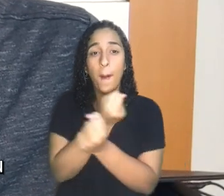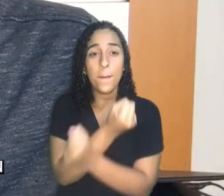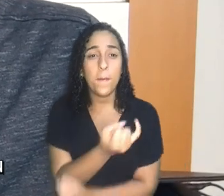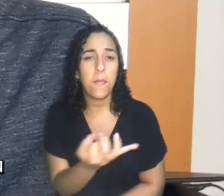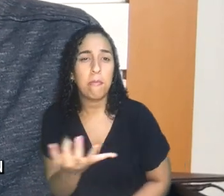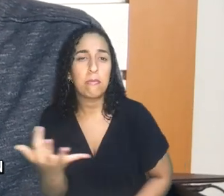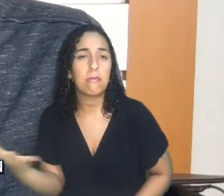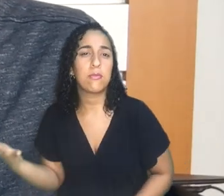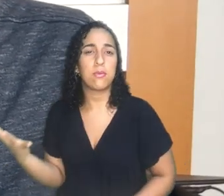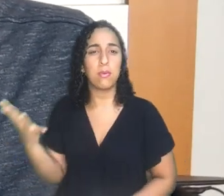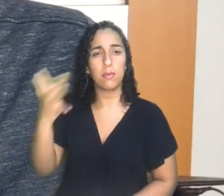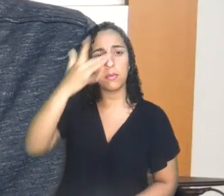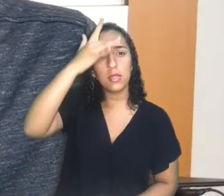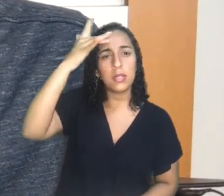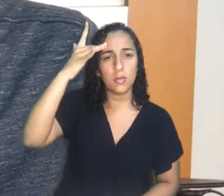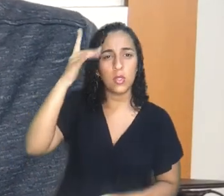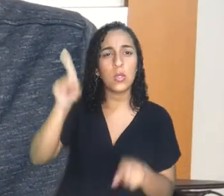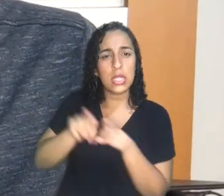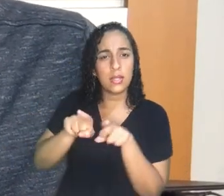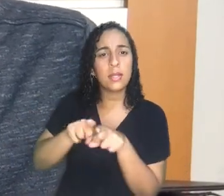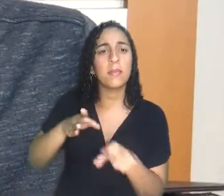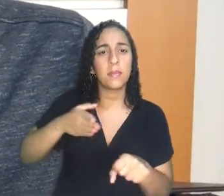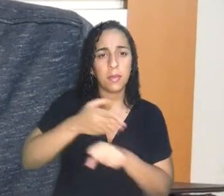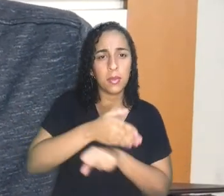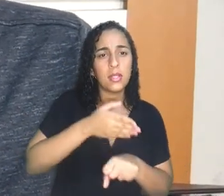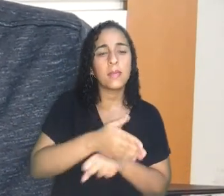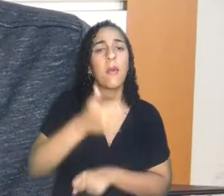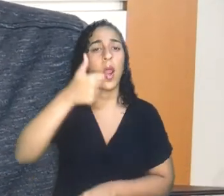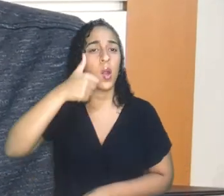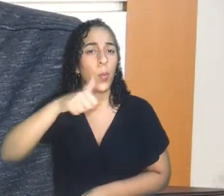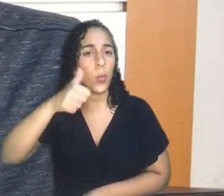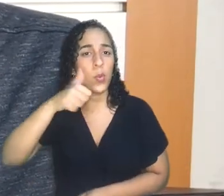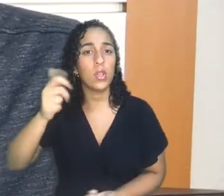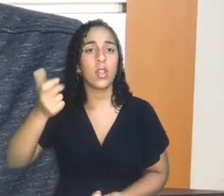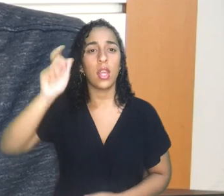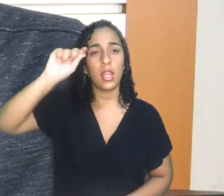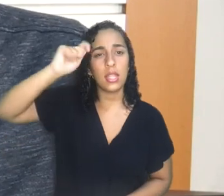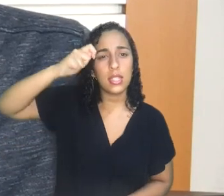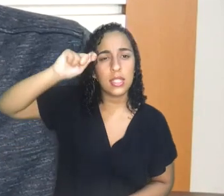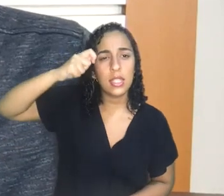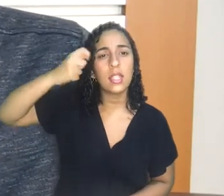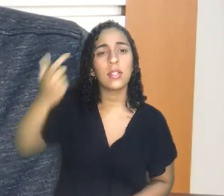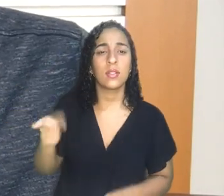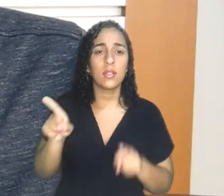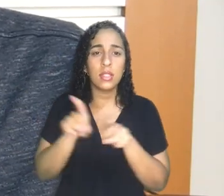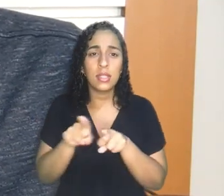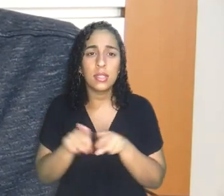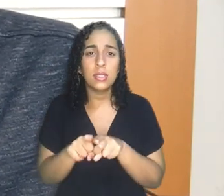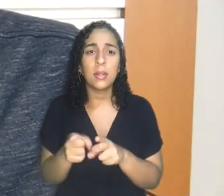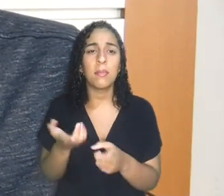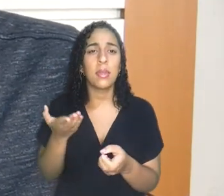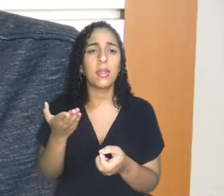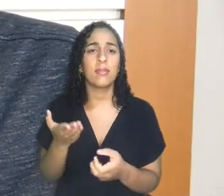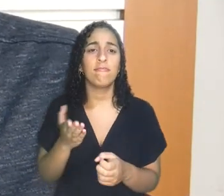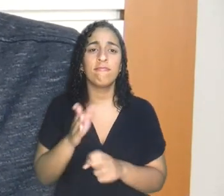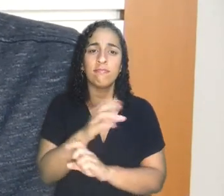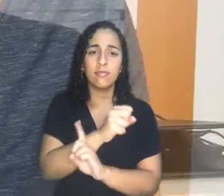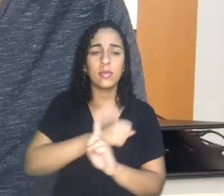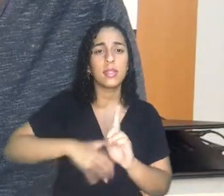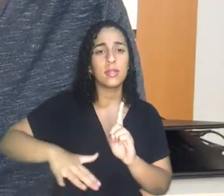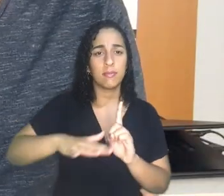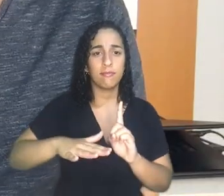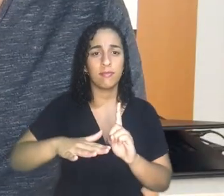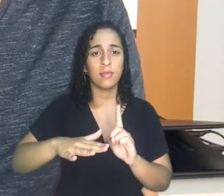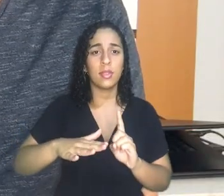pluralidade que envolveu o nosso processo de independência? Enfatizando a presença feminina, a presença de negros e negros e a presença popular.